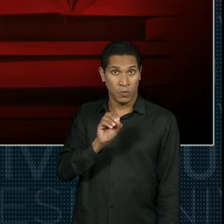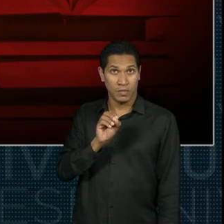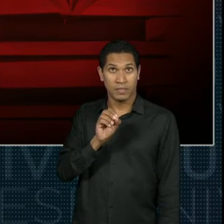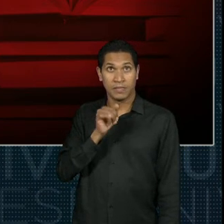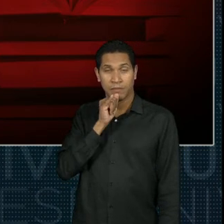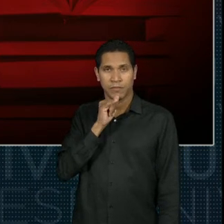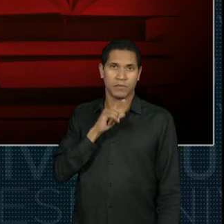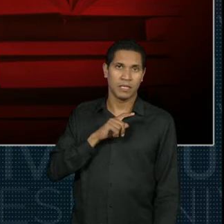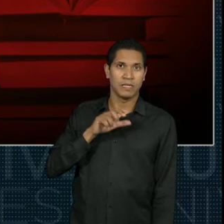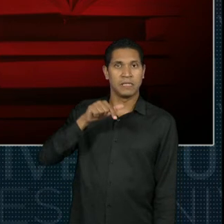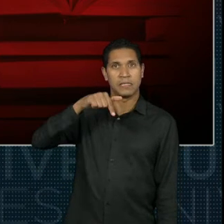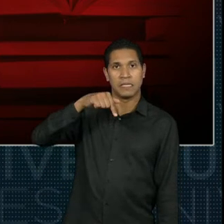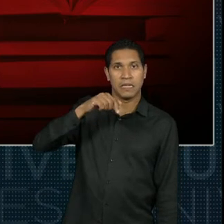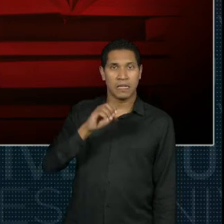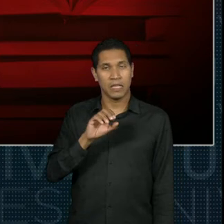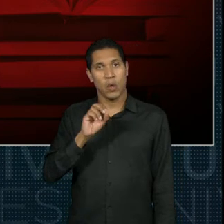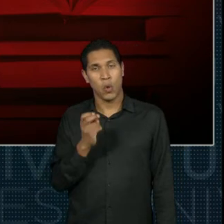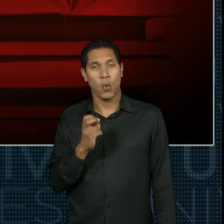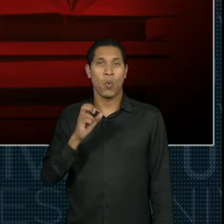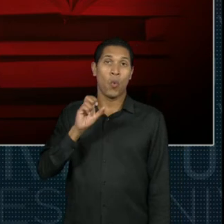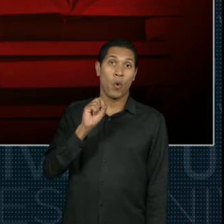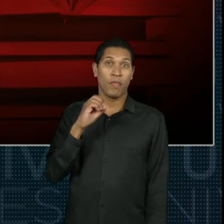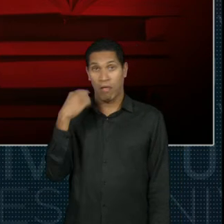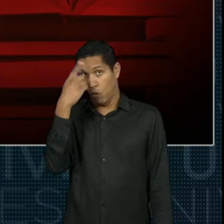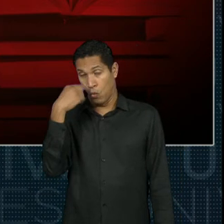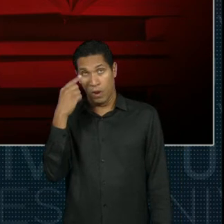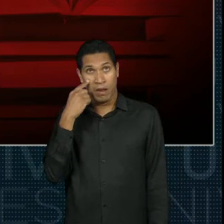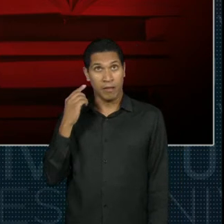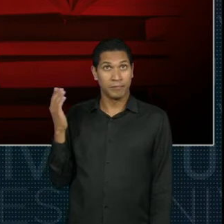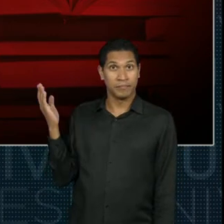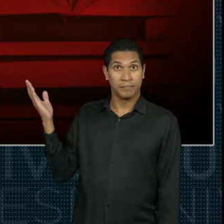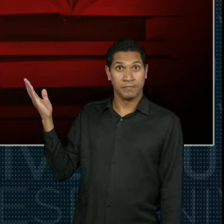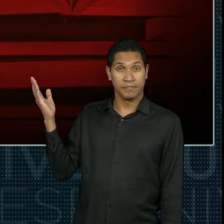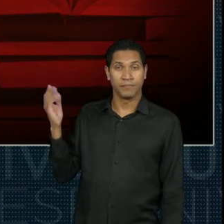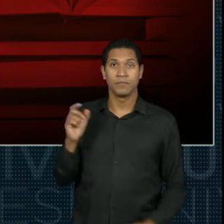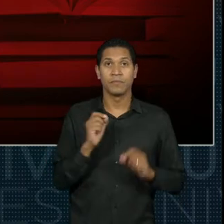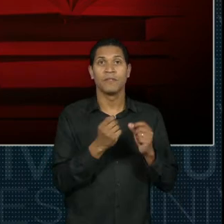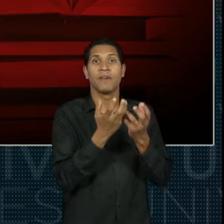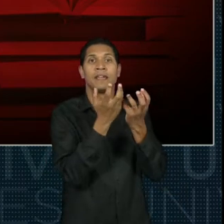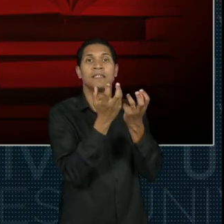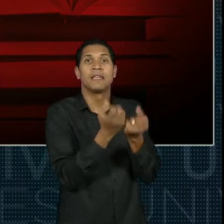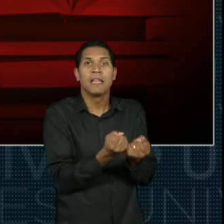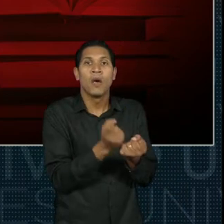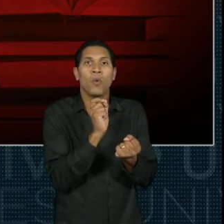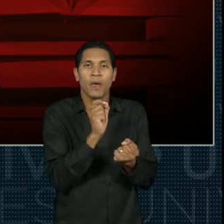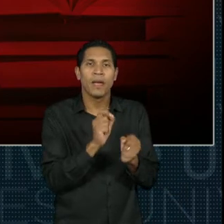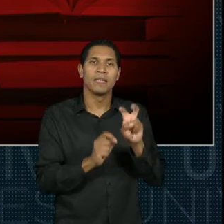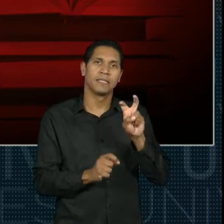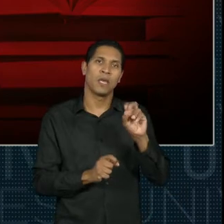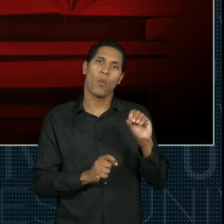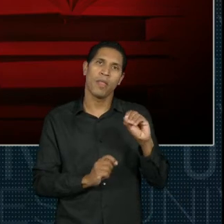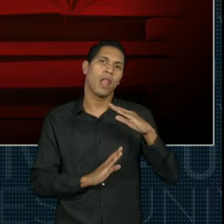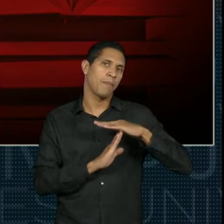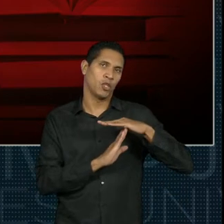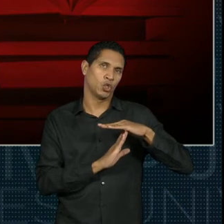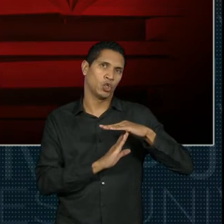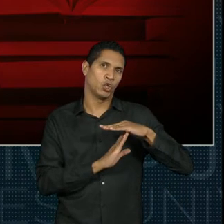70, 80 horas aqui nessa carga horária, só serão validadas 50 horas.